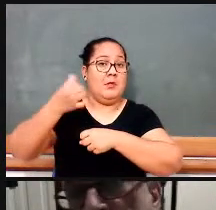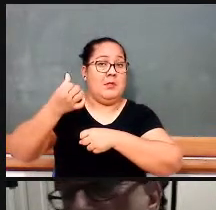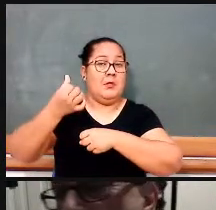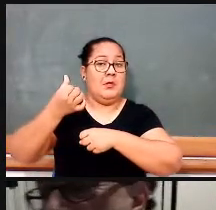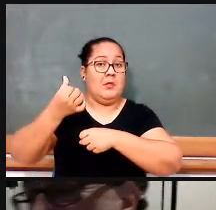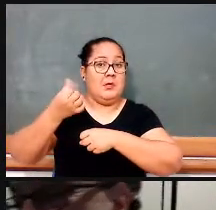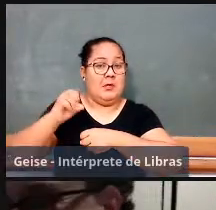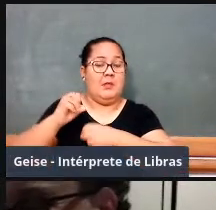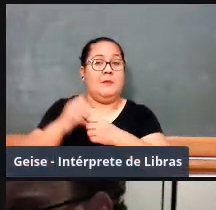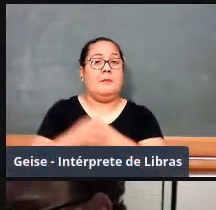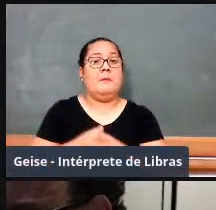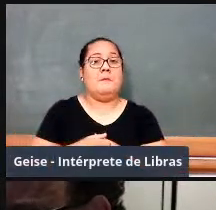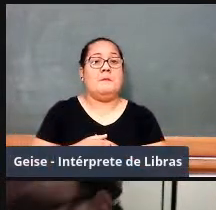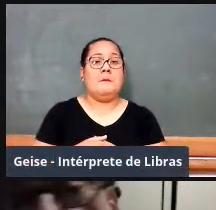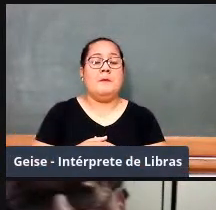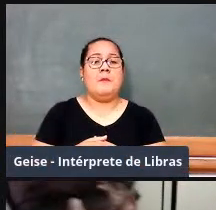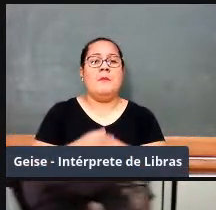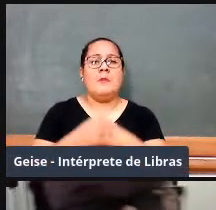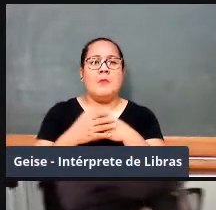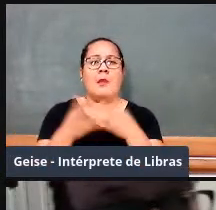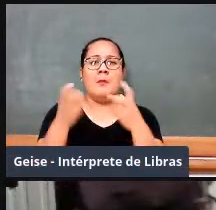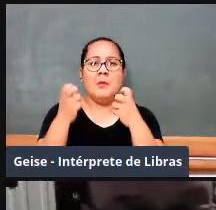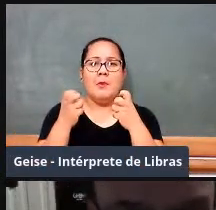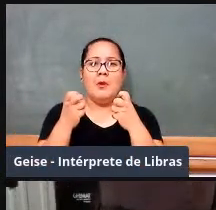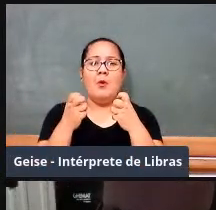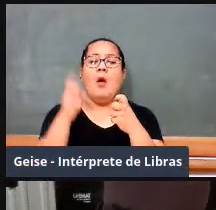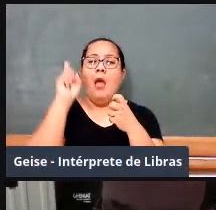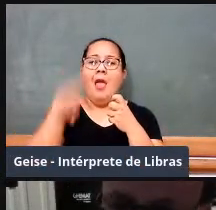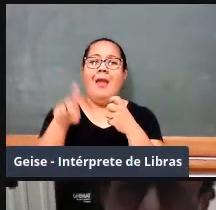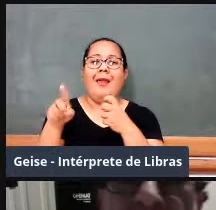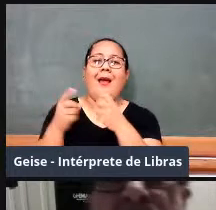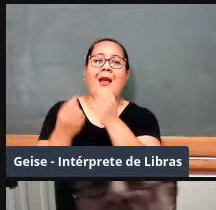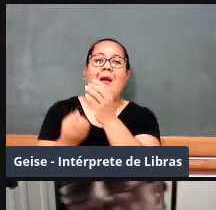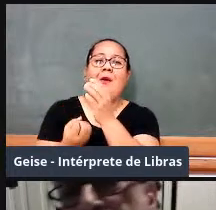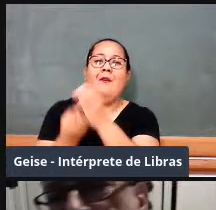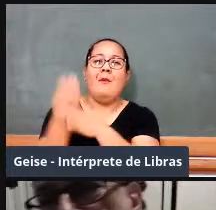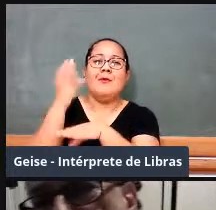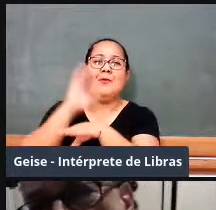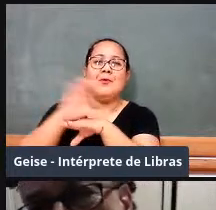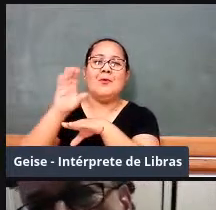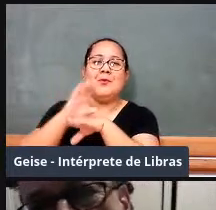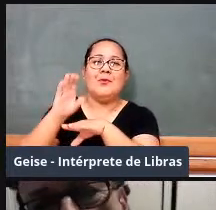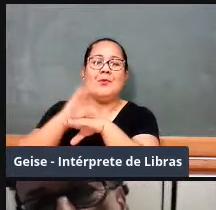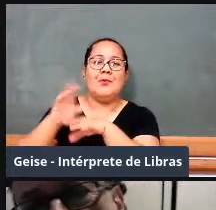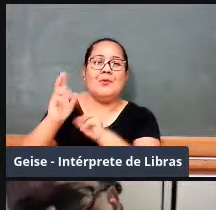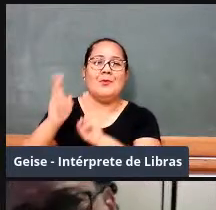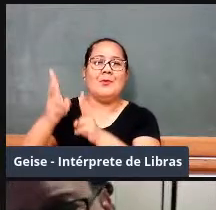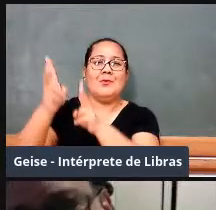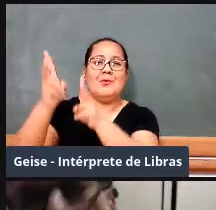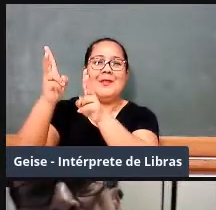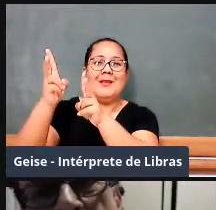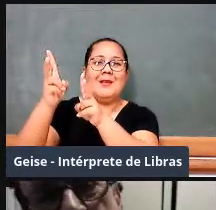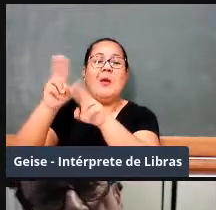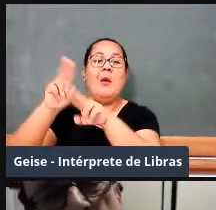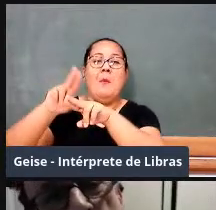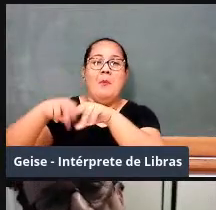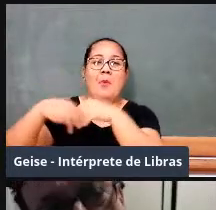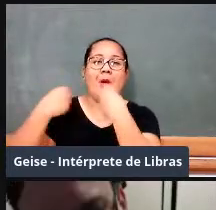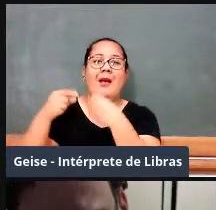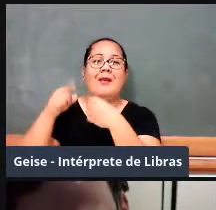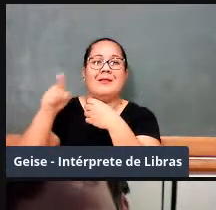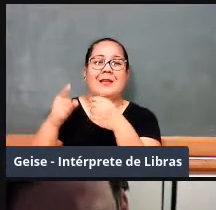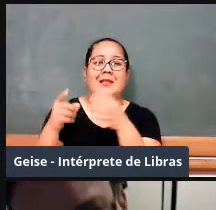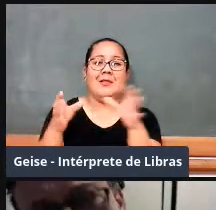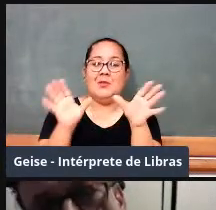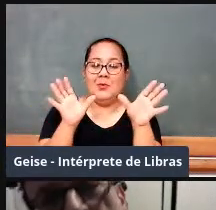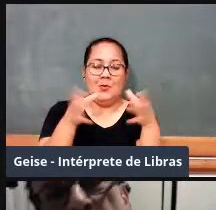Então, a gente pode dizer que a origem dos cursos de formação continuada tá presente aí, né? Na constituição desses grupos